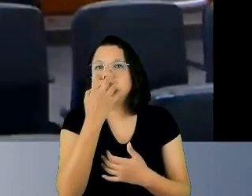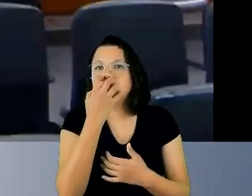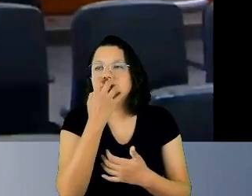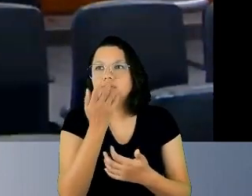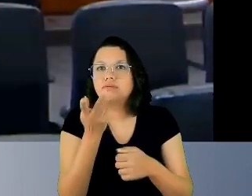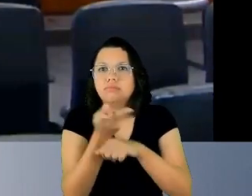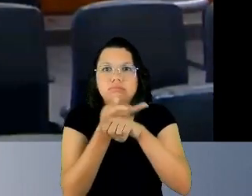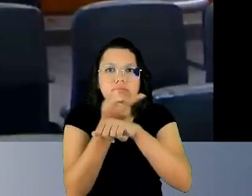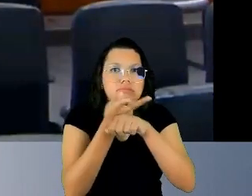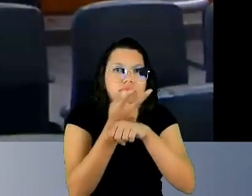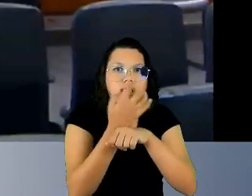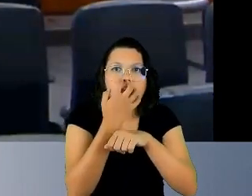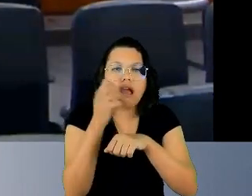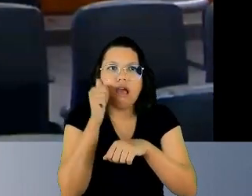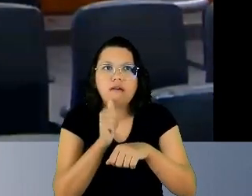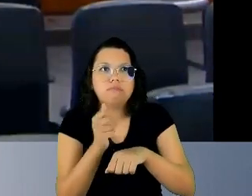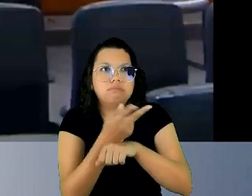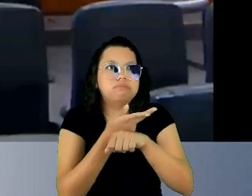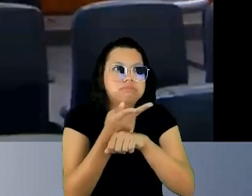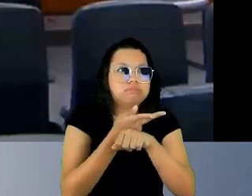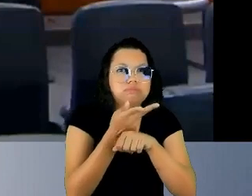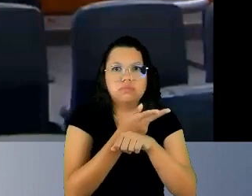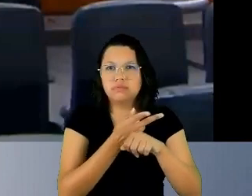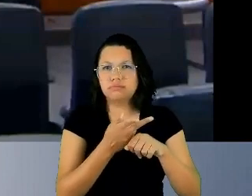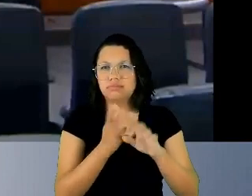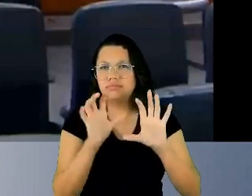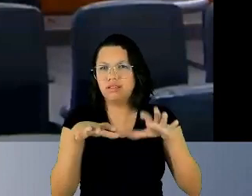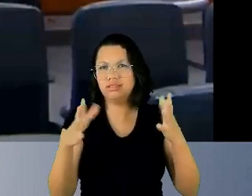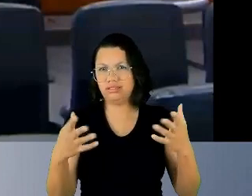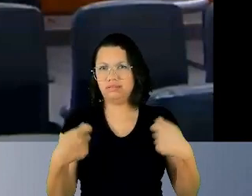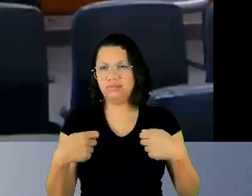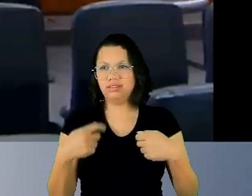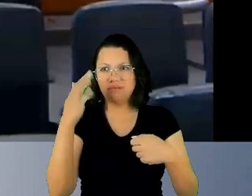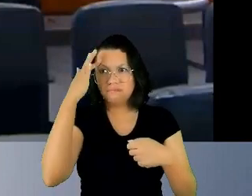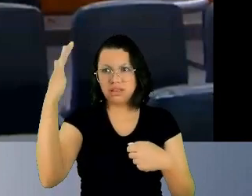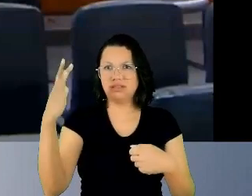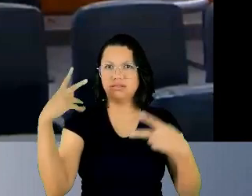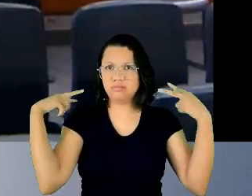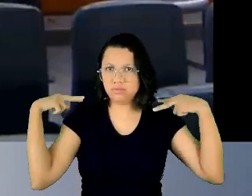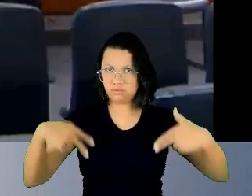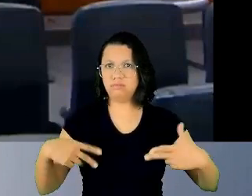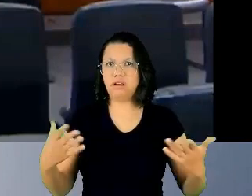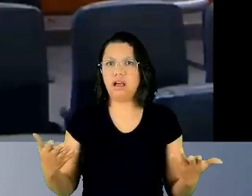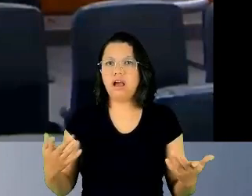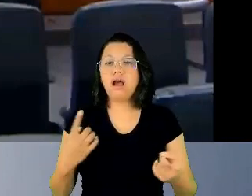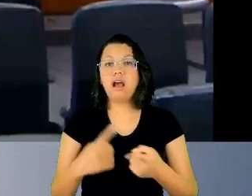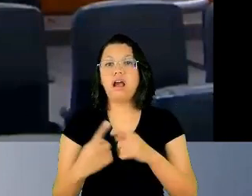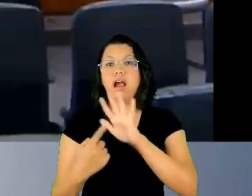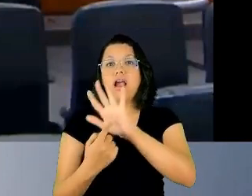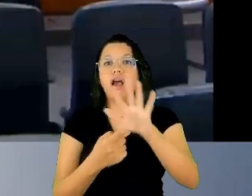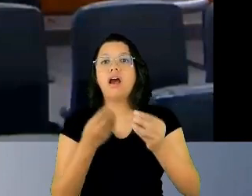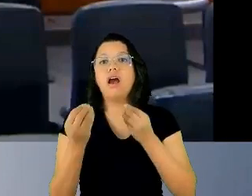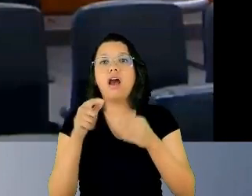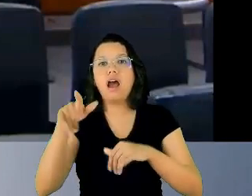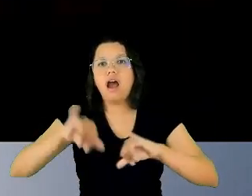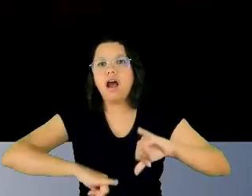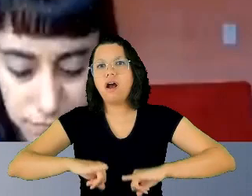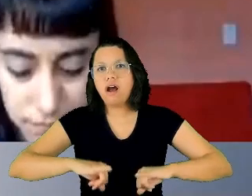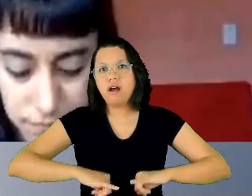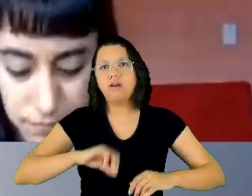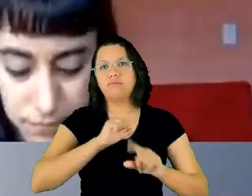cadela, tipo, e não é isso. Tem que ter esse lado humano. É bom, é bom, porque mostra como elas têm sofrido, né?